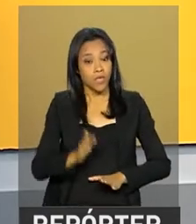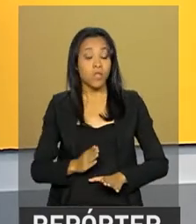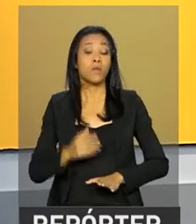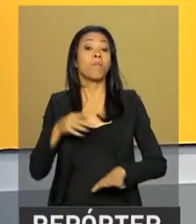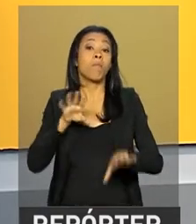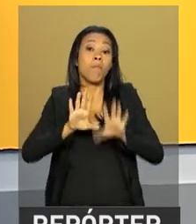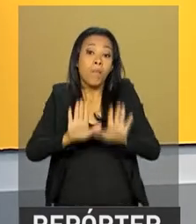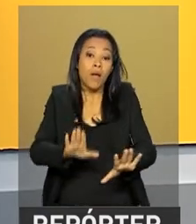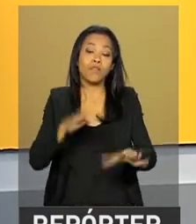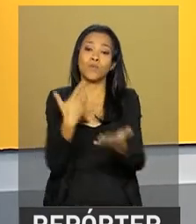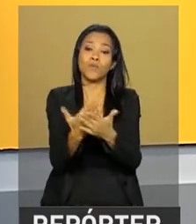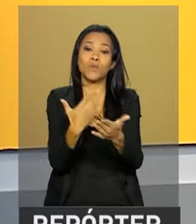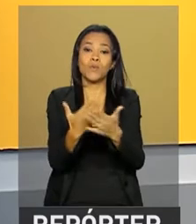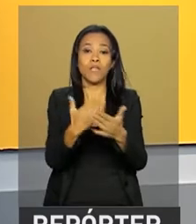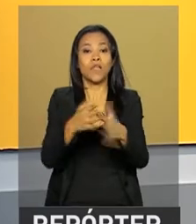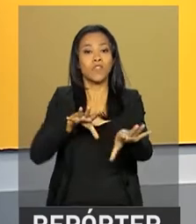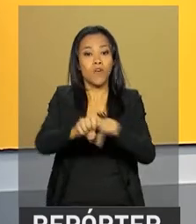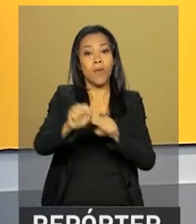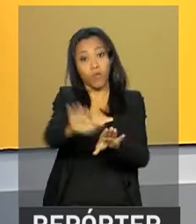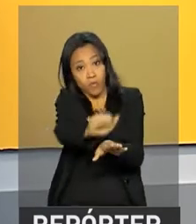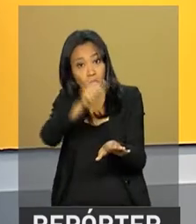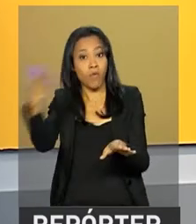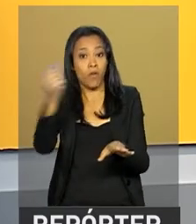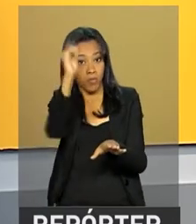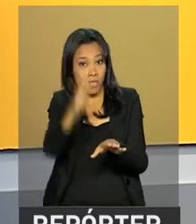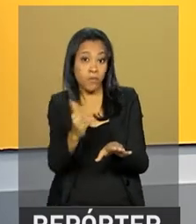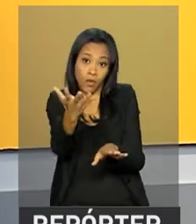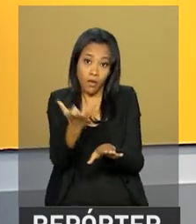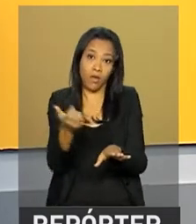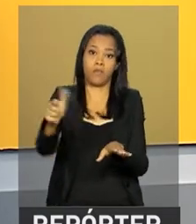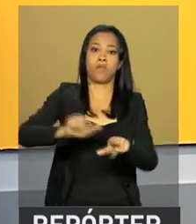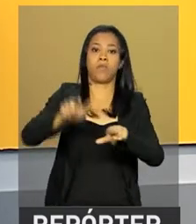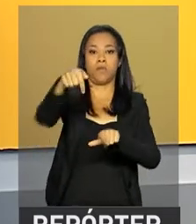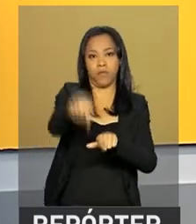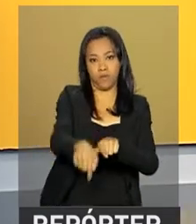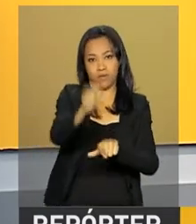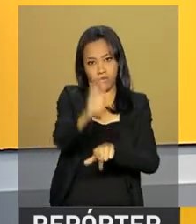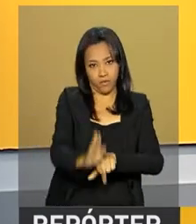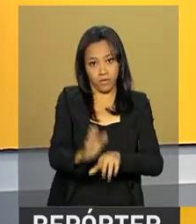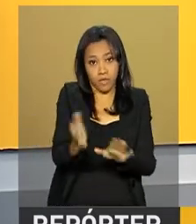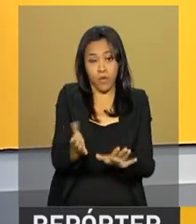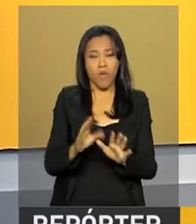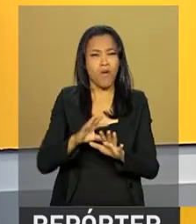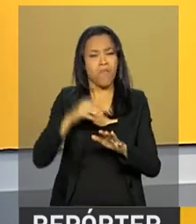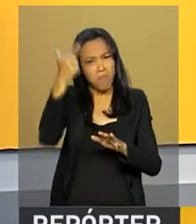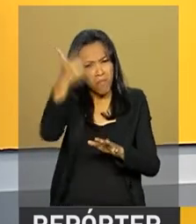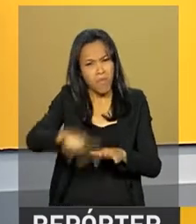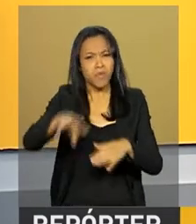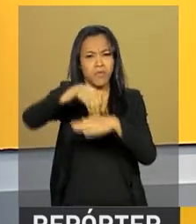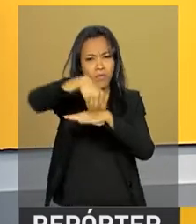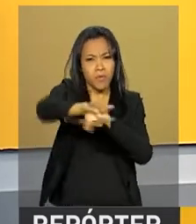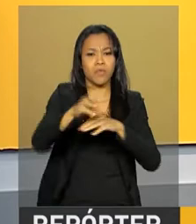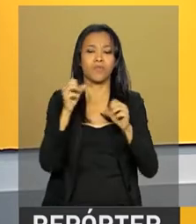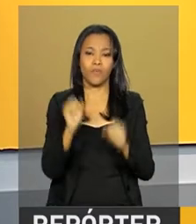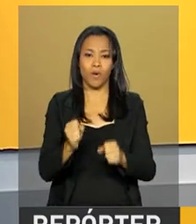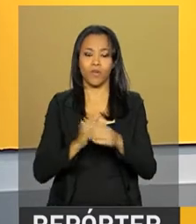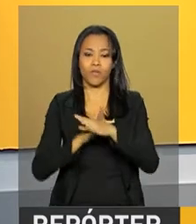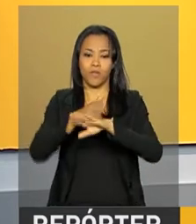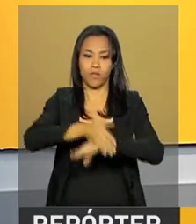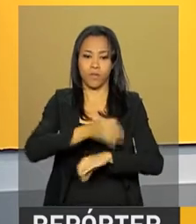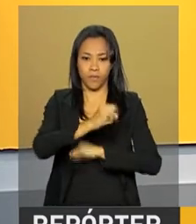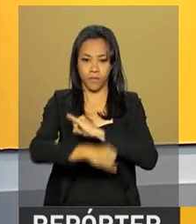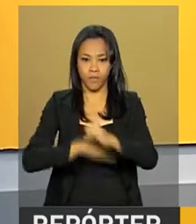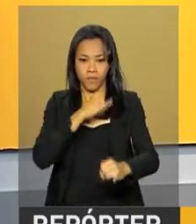graduaram em outro país e querem exercer a profissão por aqui. Para todas as informações do Revalida, basta